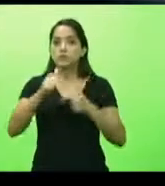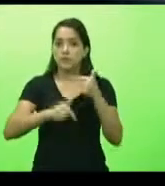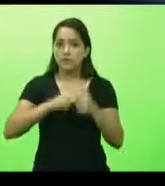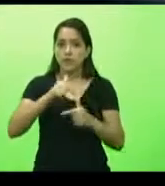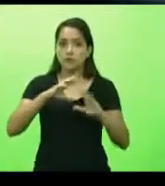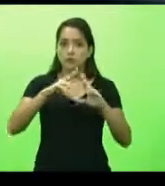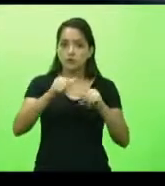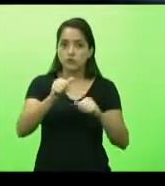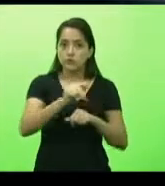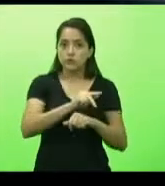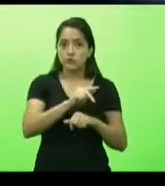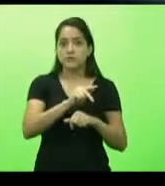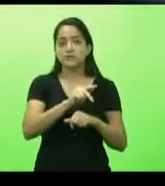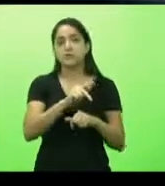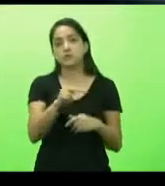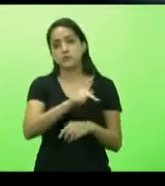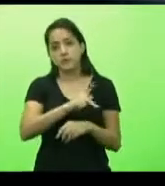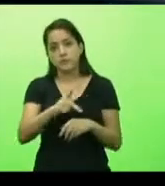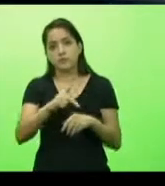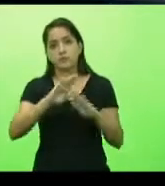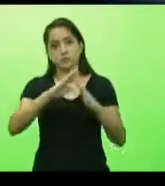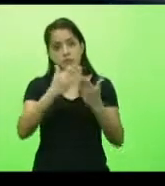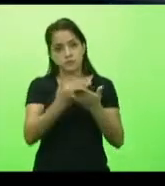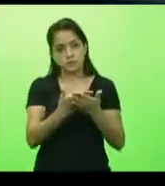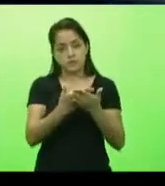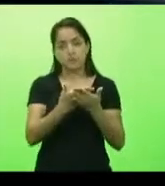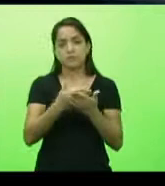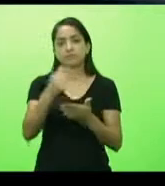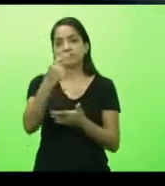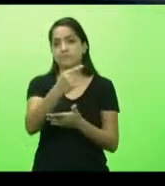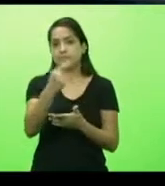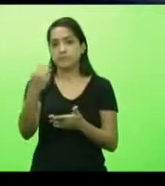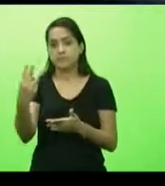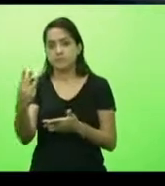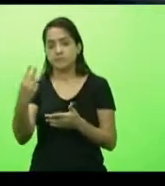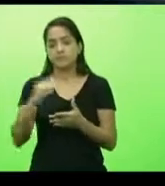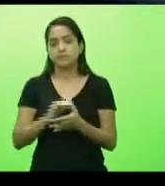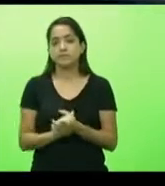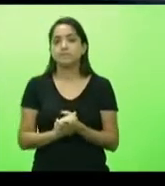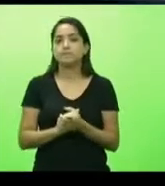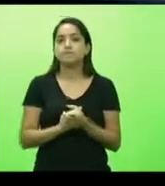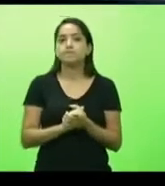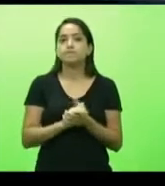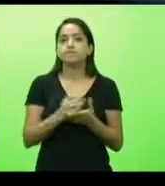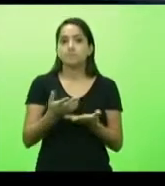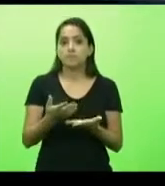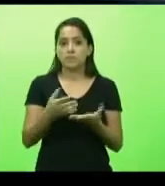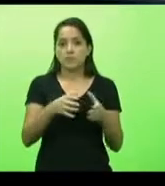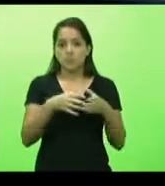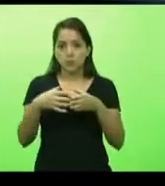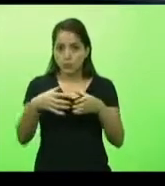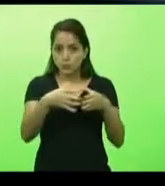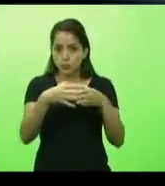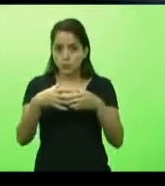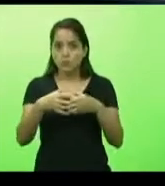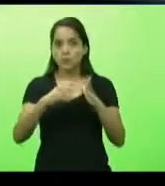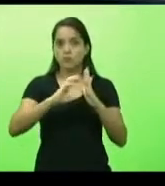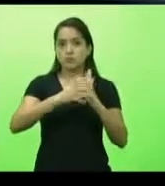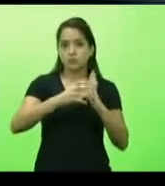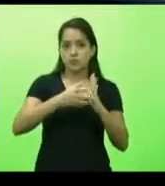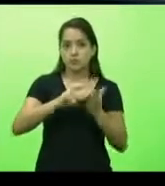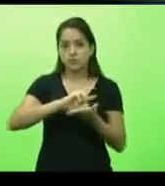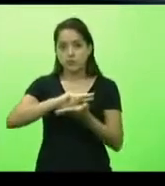escolas antes de reabri-las. Décimo terceiro, entidades e movimentos de vários partidos estão